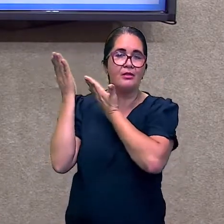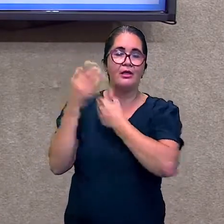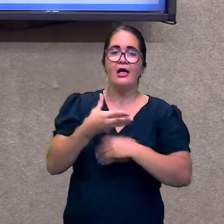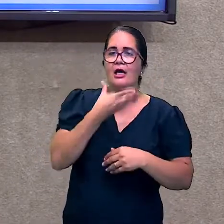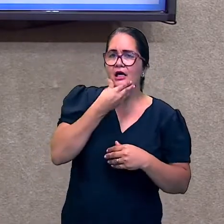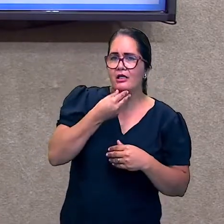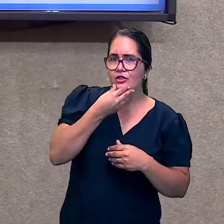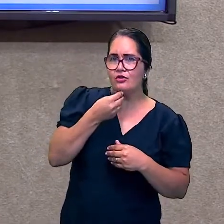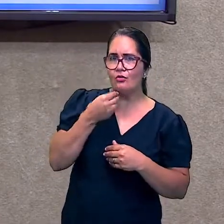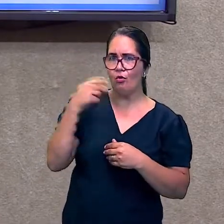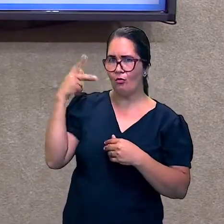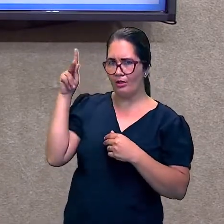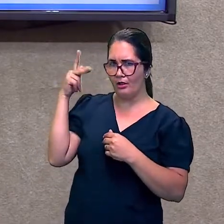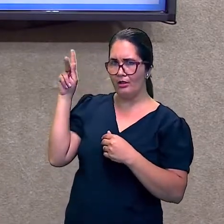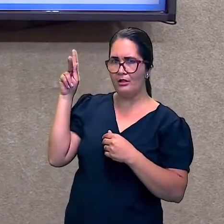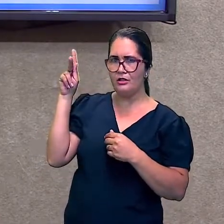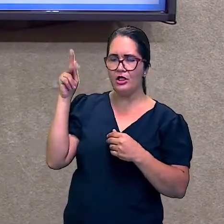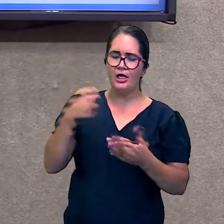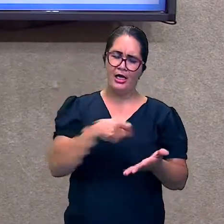foi considerado.